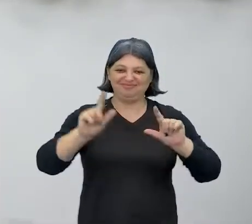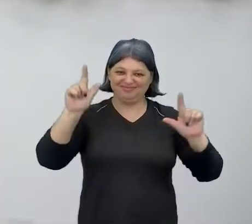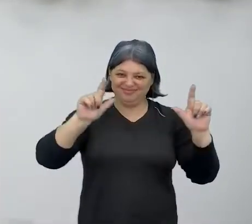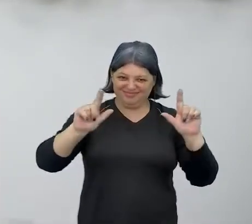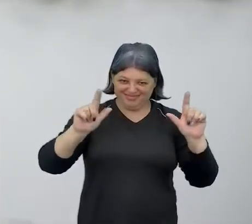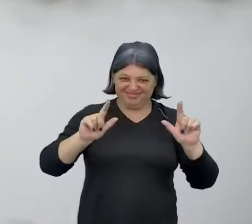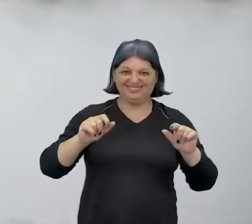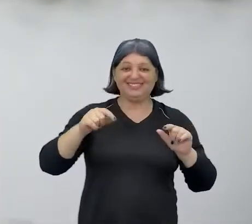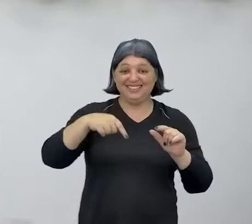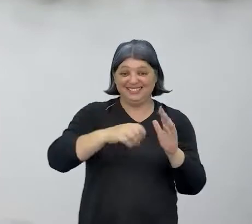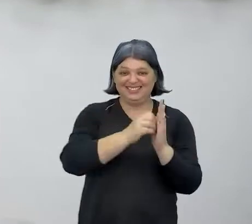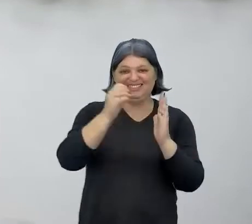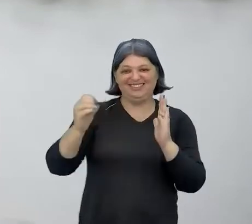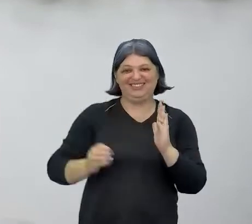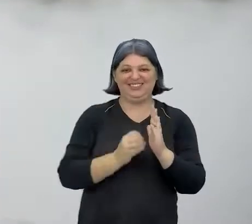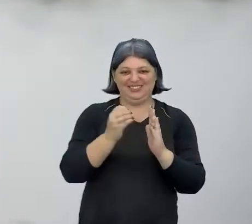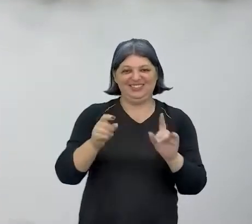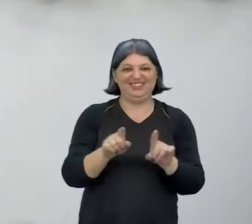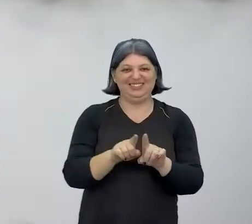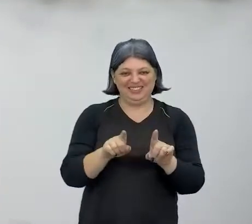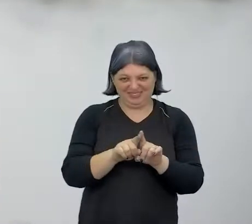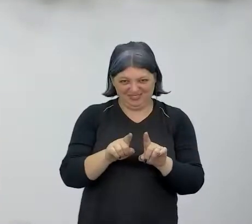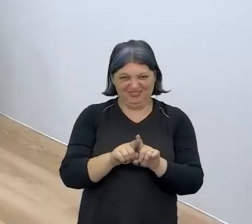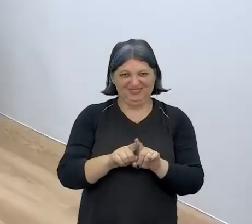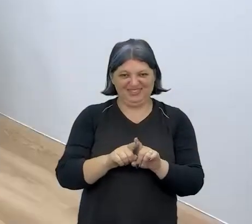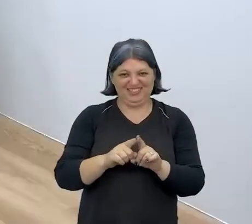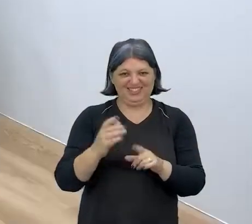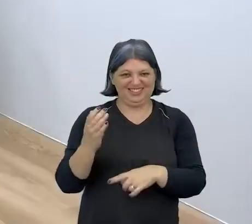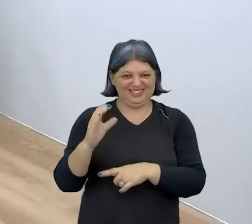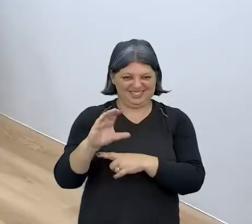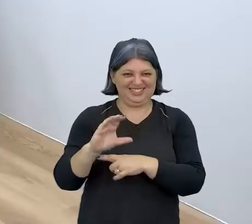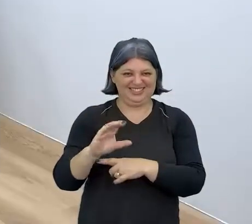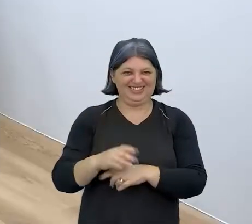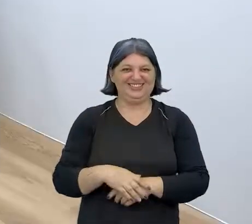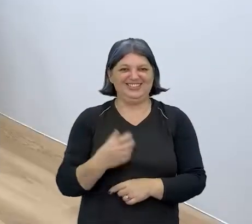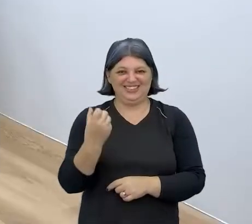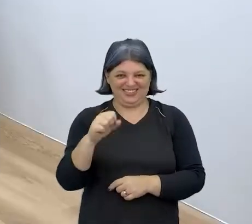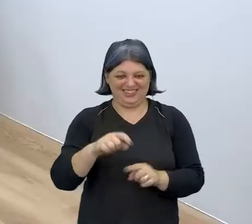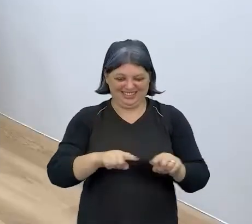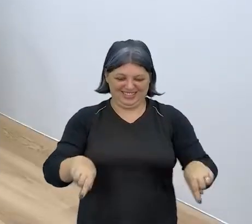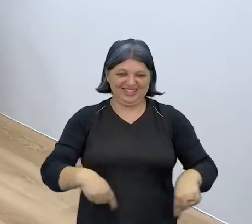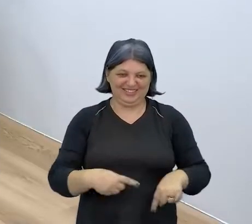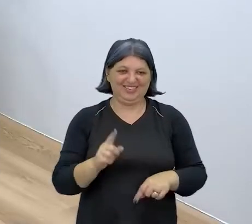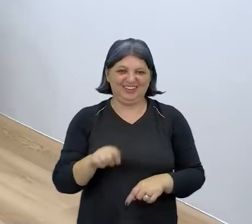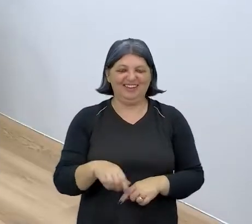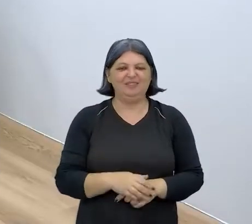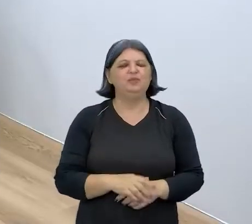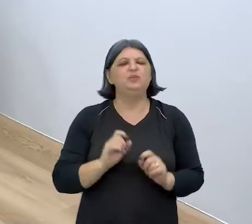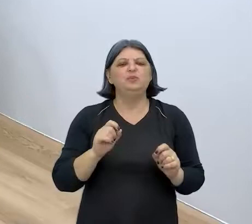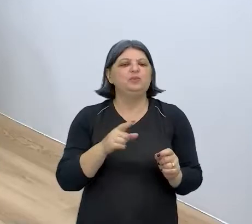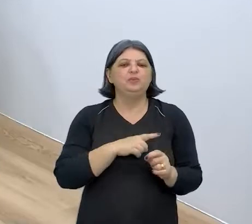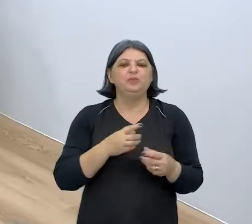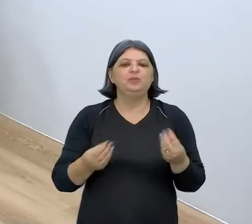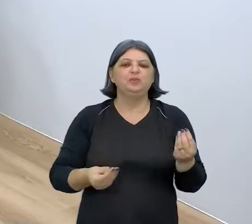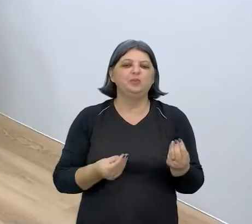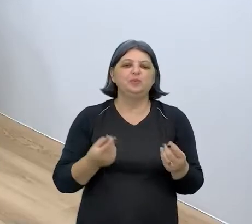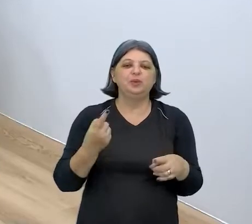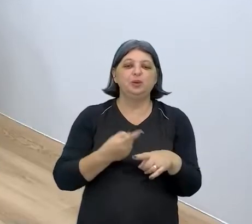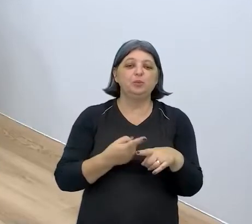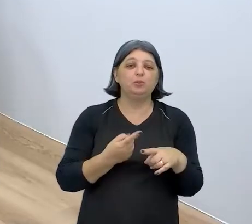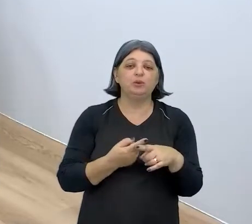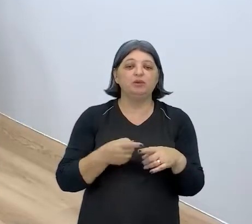aqui no Centro de Mídias, mas também no canal Sala 8. Você tem um canal chamado Sala 8, né? Exato, tem. No que consiste, né? Por que você